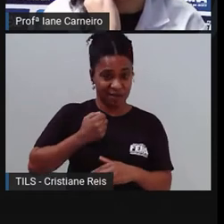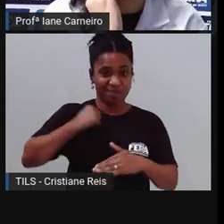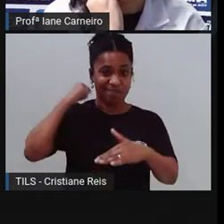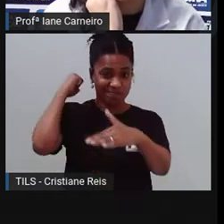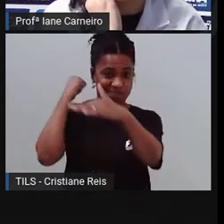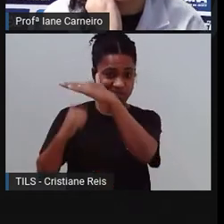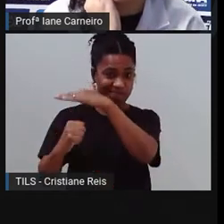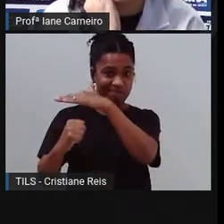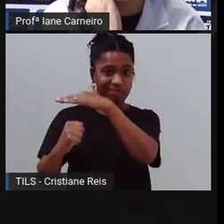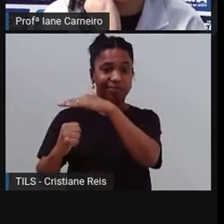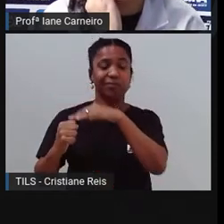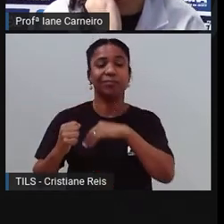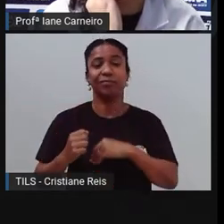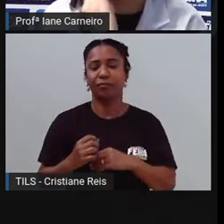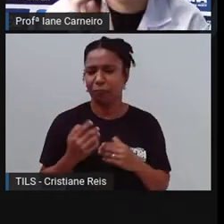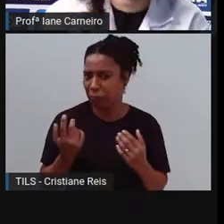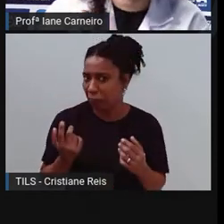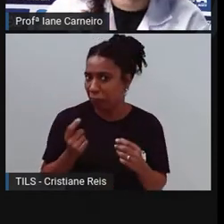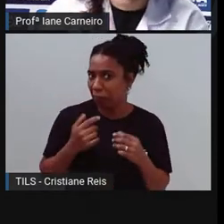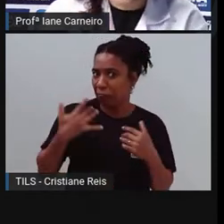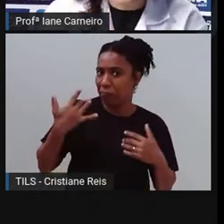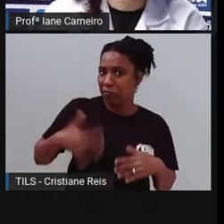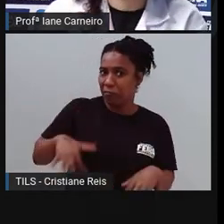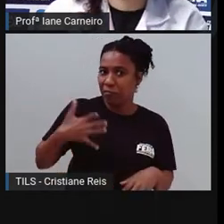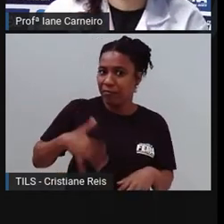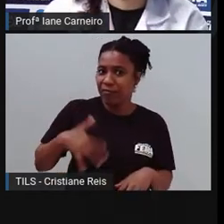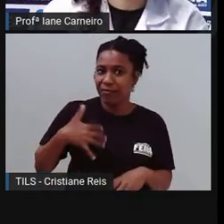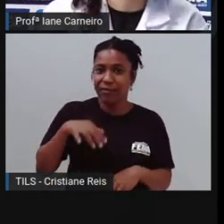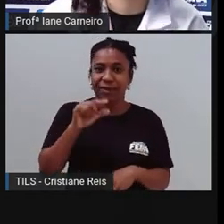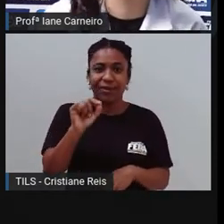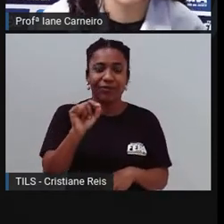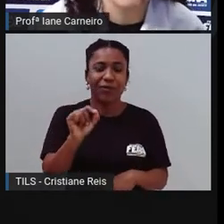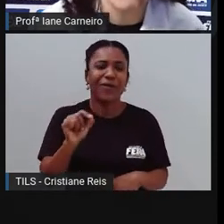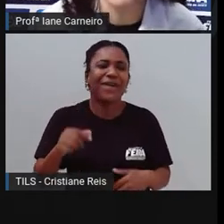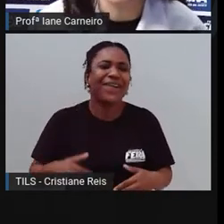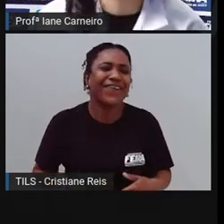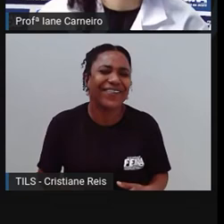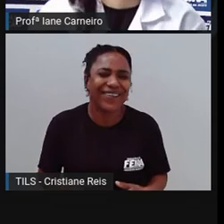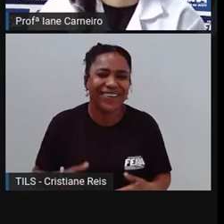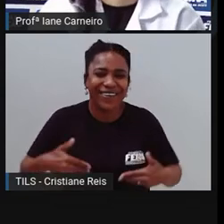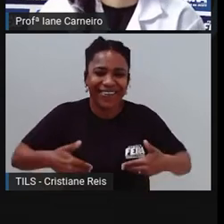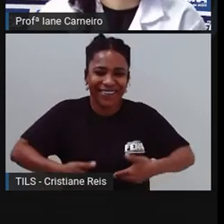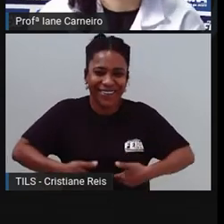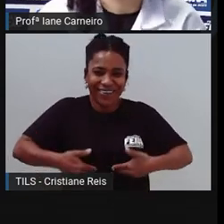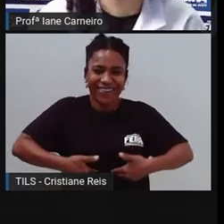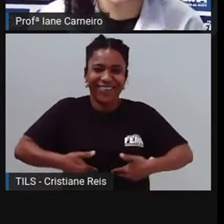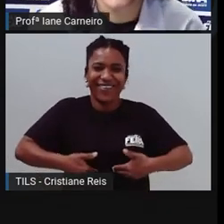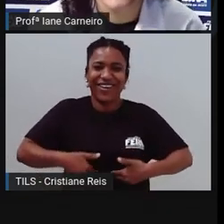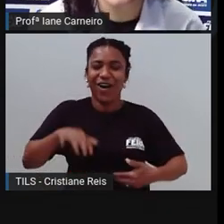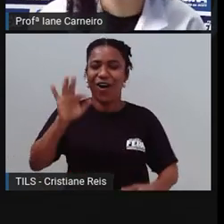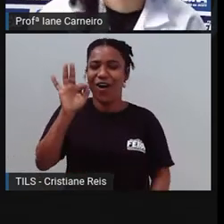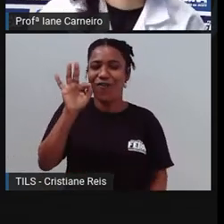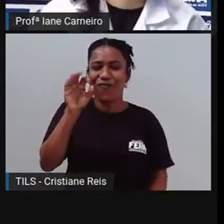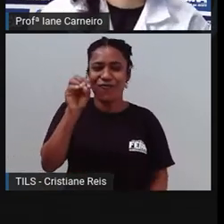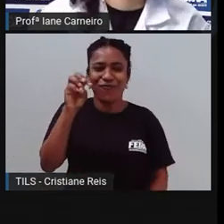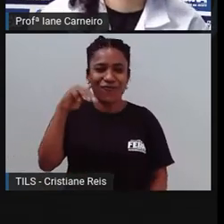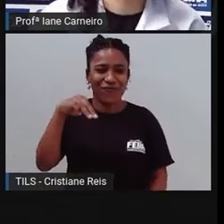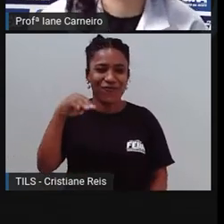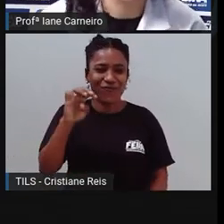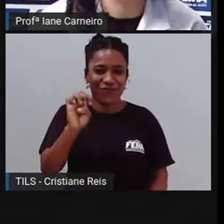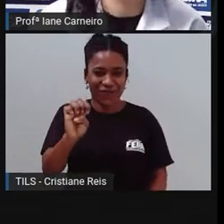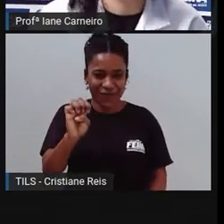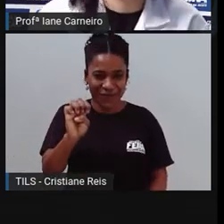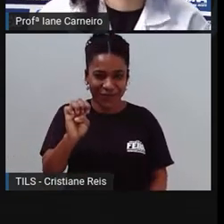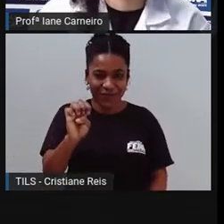adivinha? Não sei não. Vamos ver o que é? A fome, é mesmo, ó. Já a pessoa